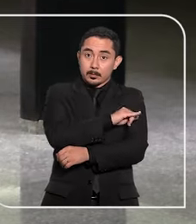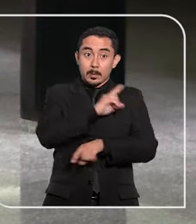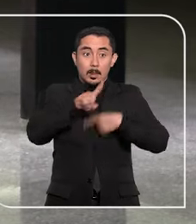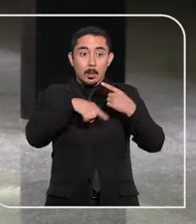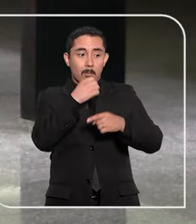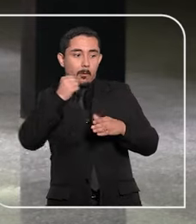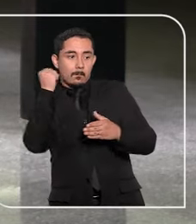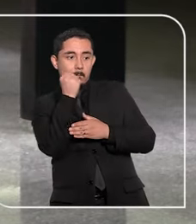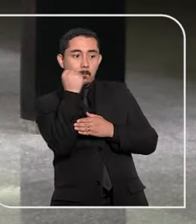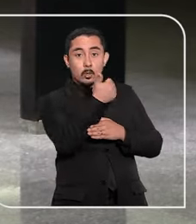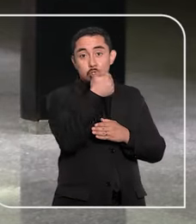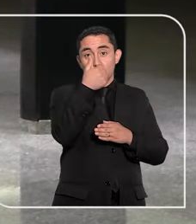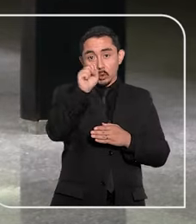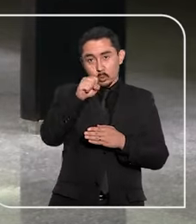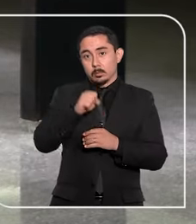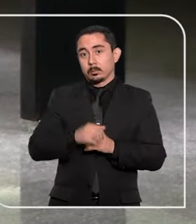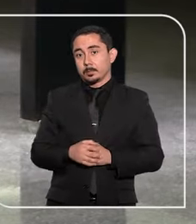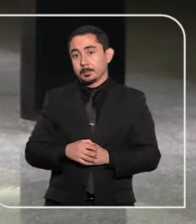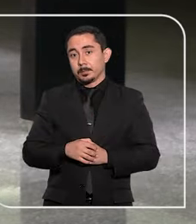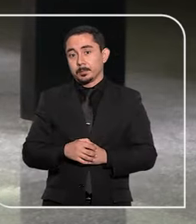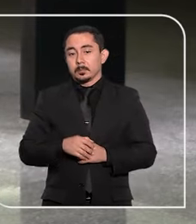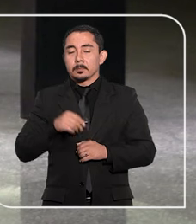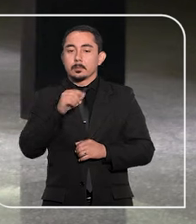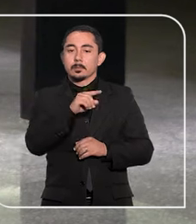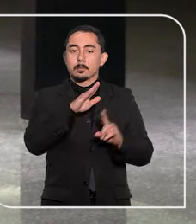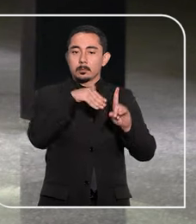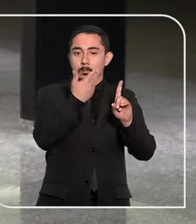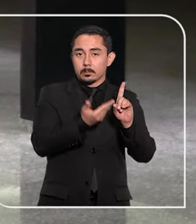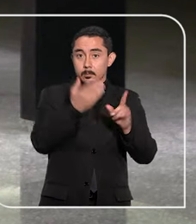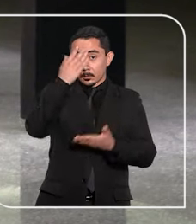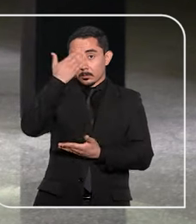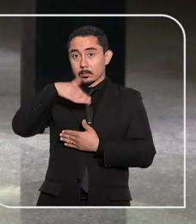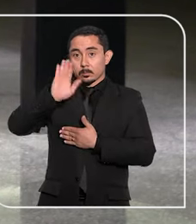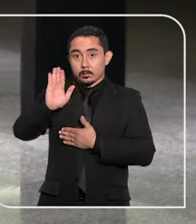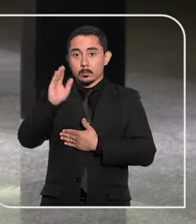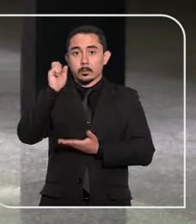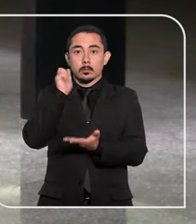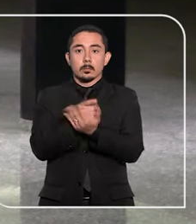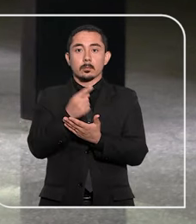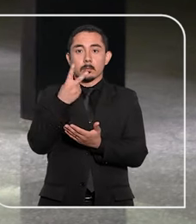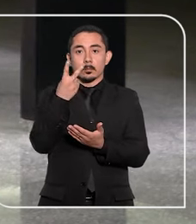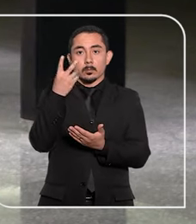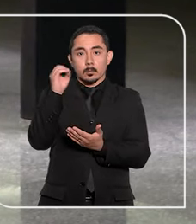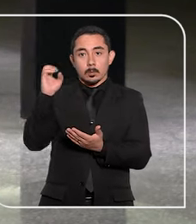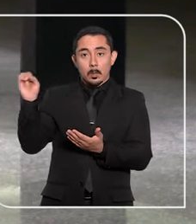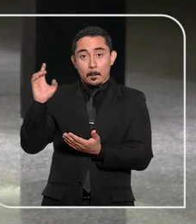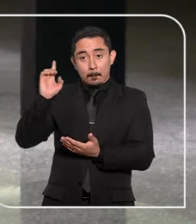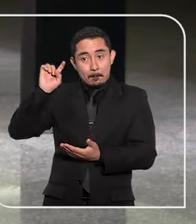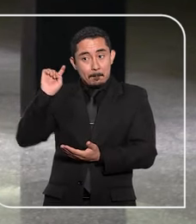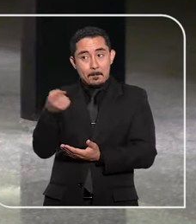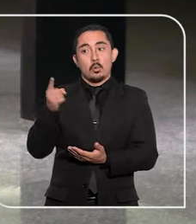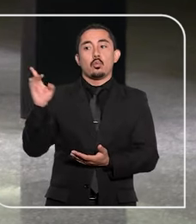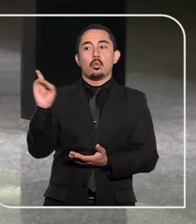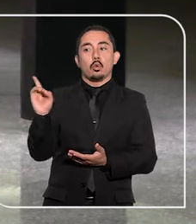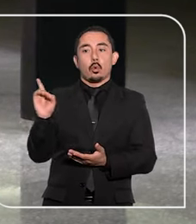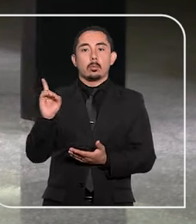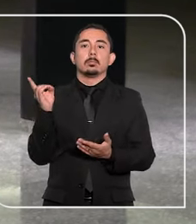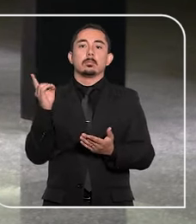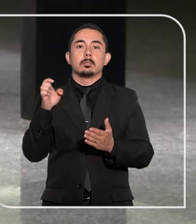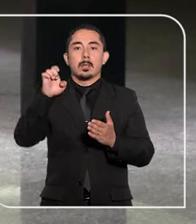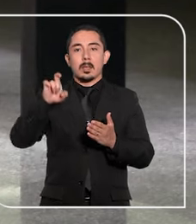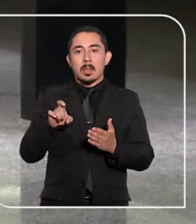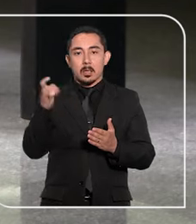após levar 18 facadas. Segundo as investigações, o réu teria prometido o pagamento de 200 mil dólares para um ex